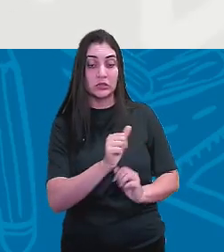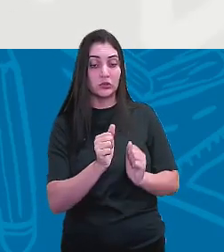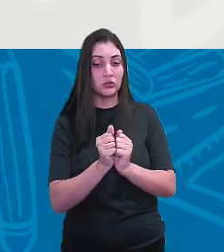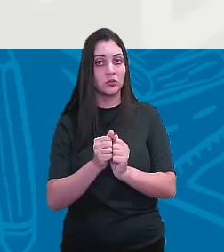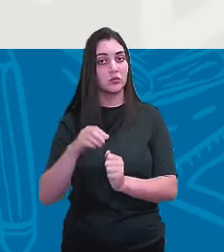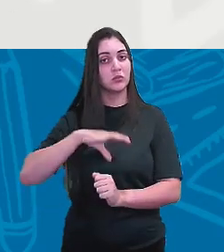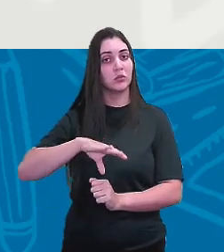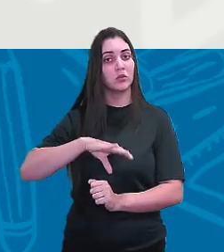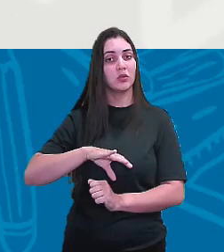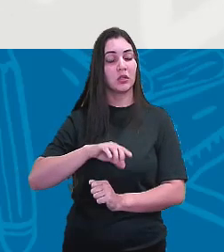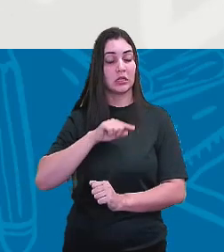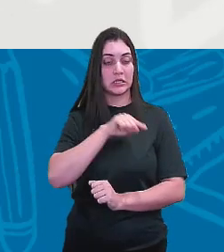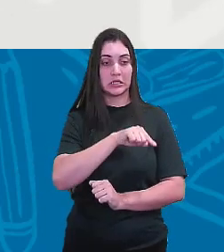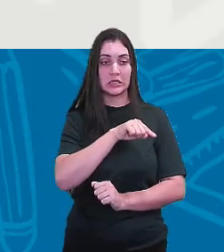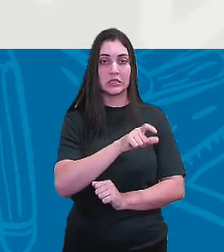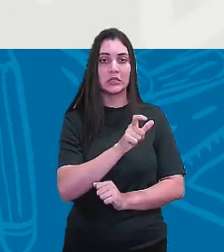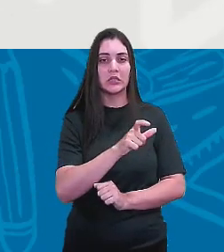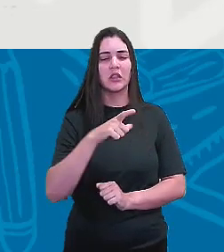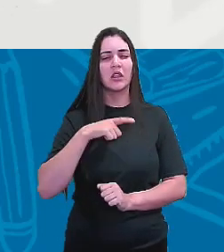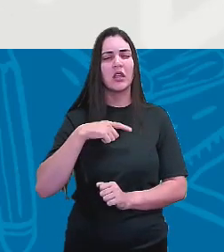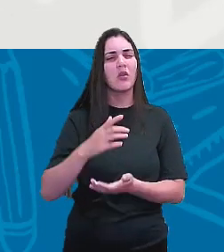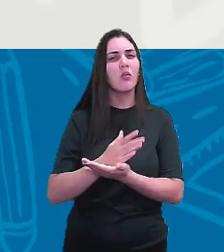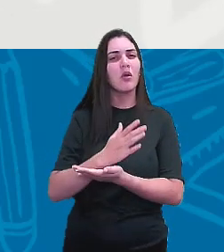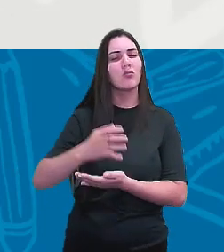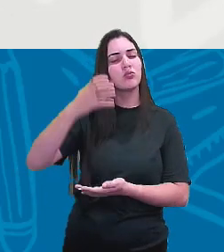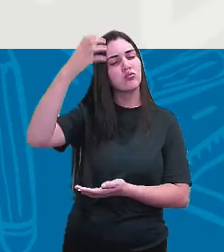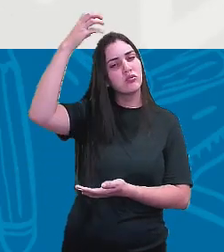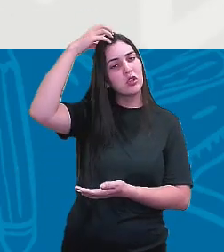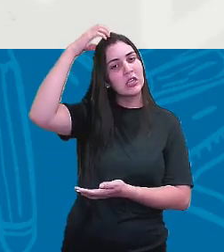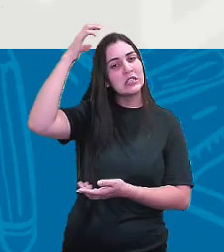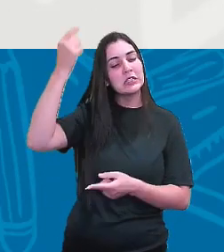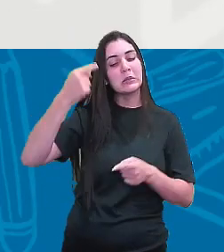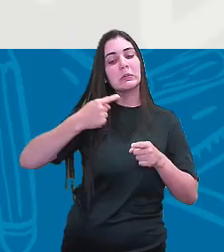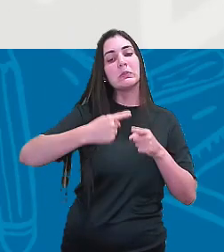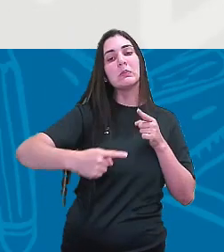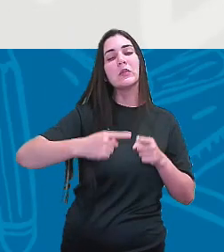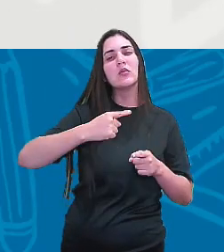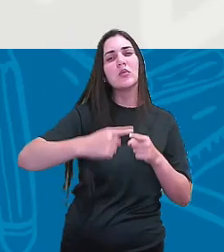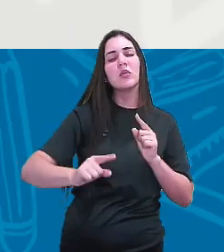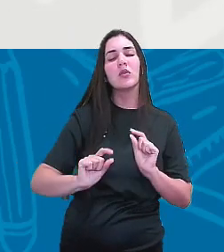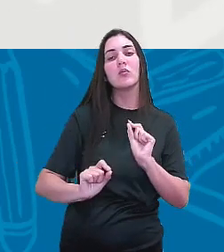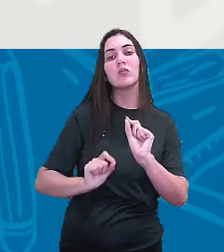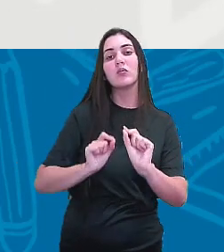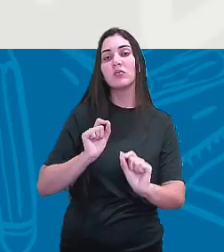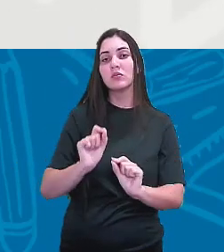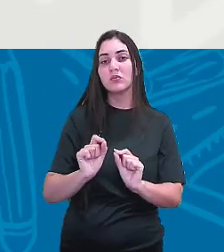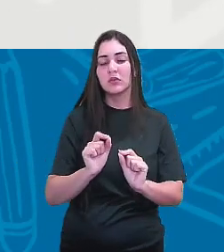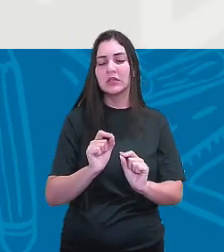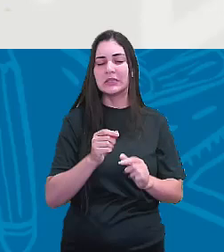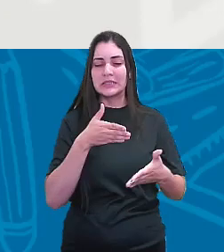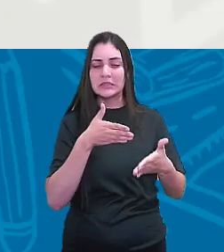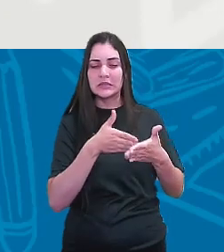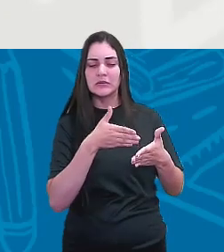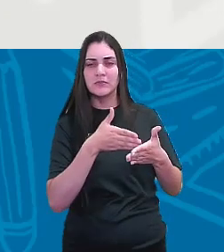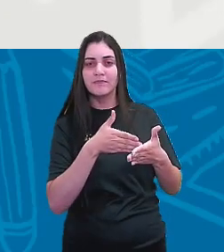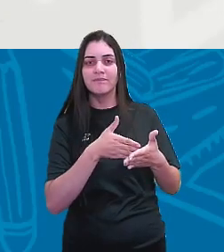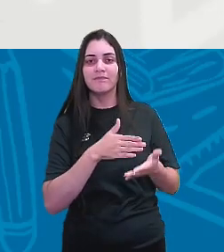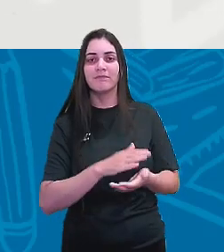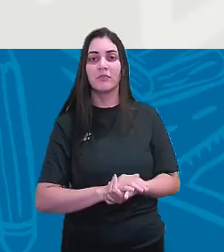existiam leis que restringiam, ou seja, que proibiam ou que limitavam